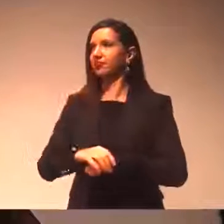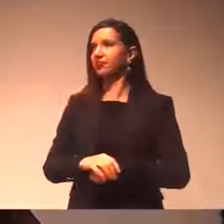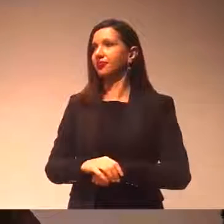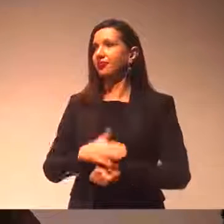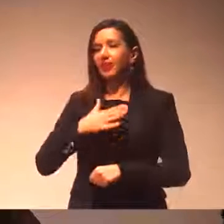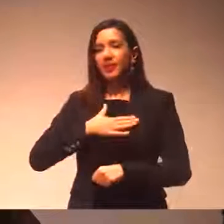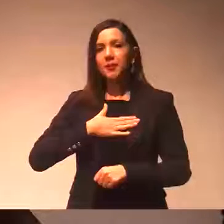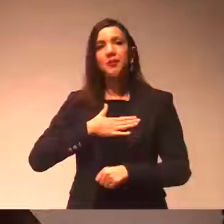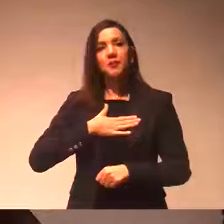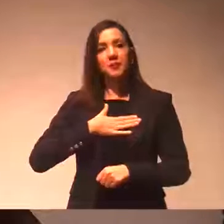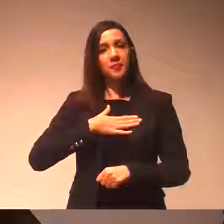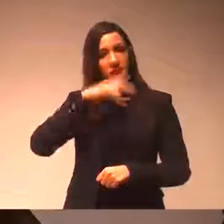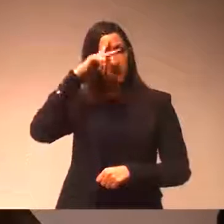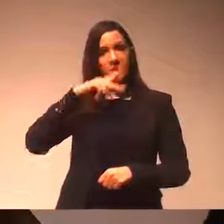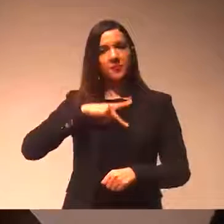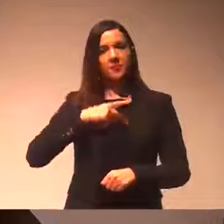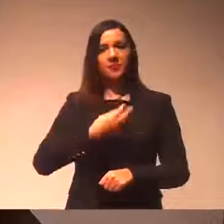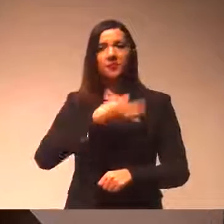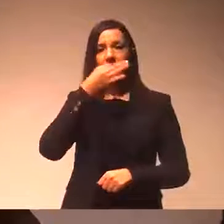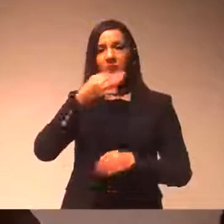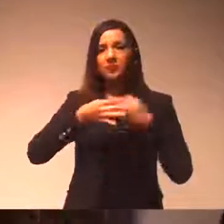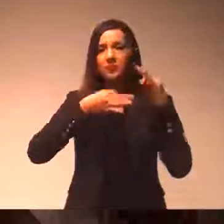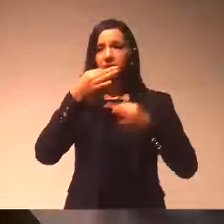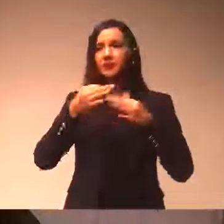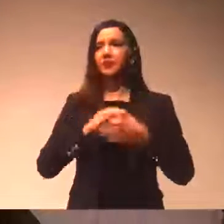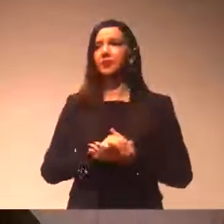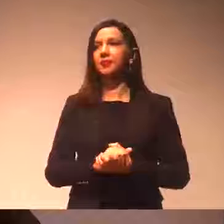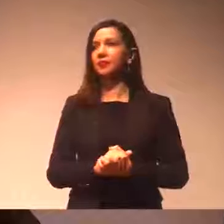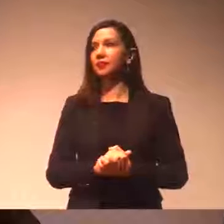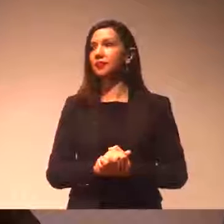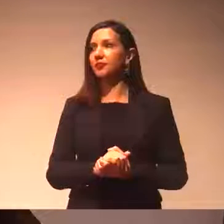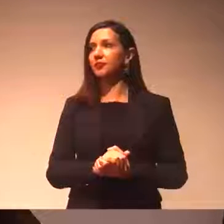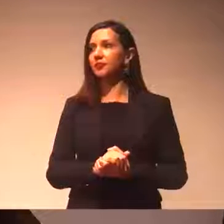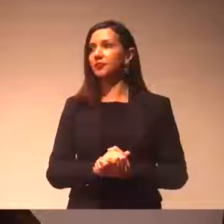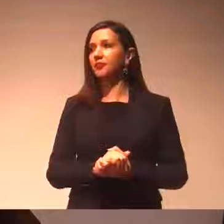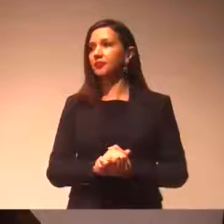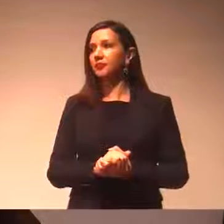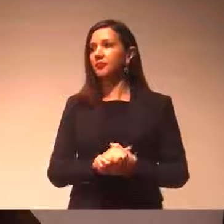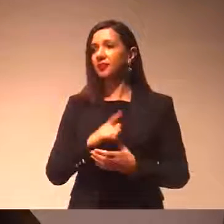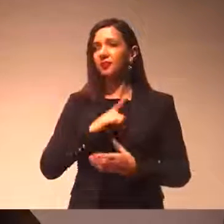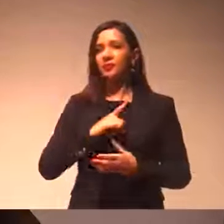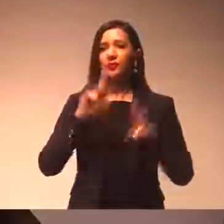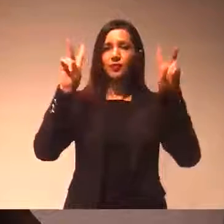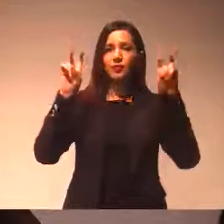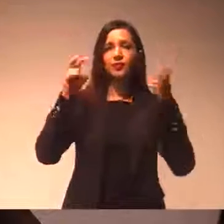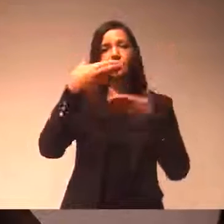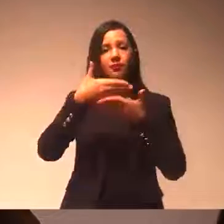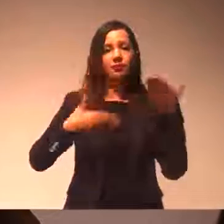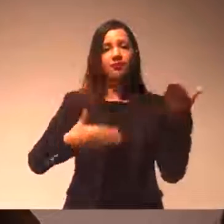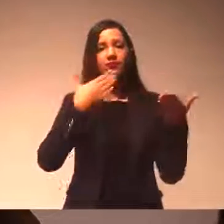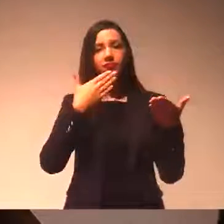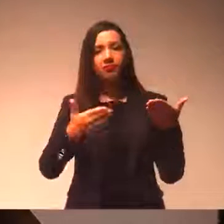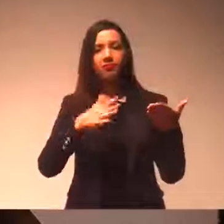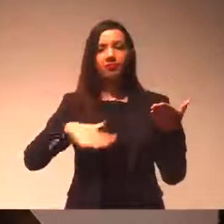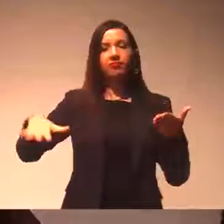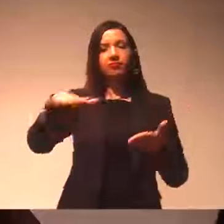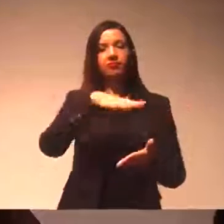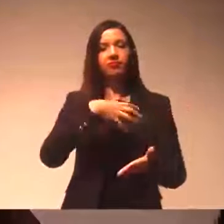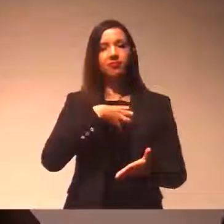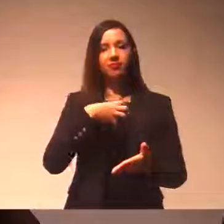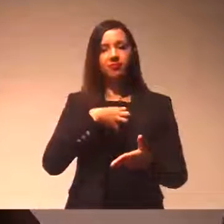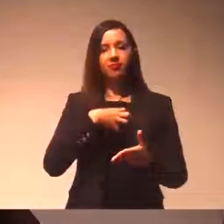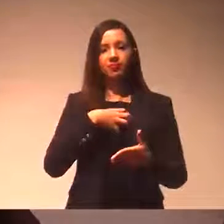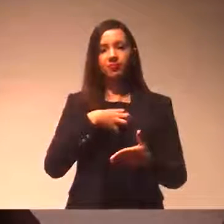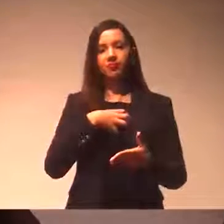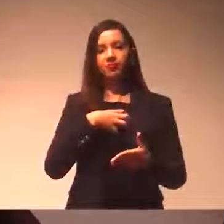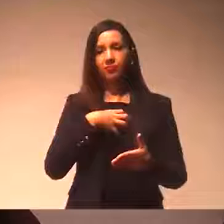posição em relação aos requerimentos de informação de forma geral, agora posso